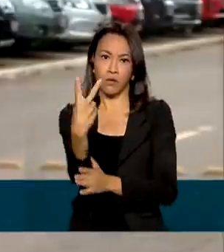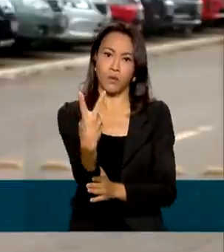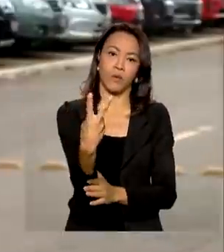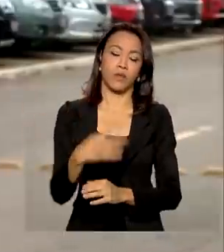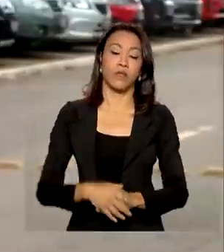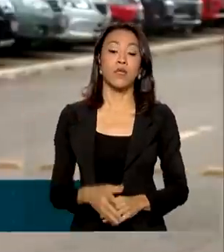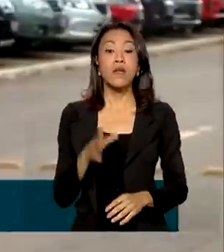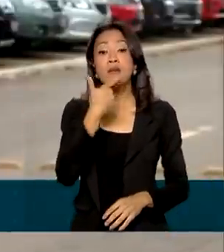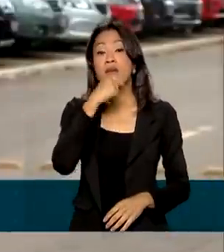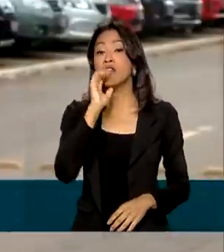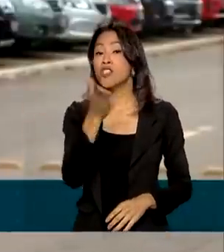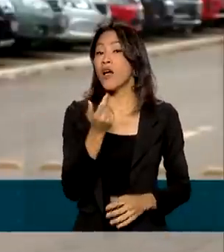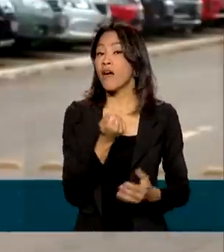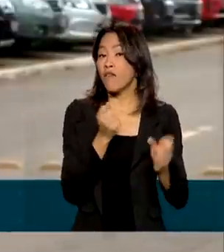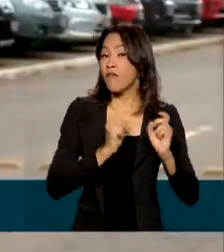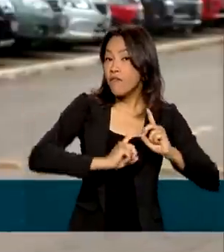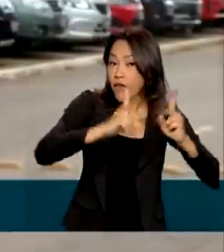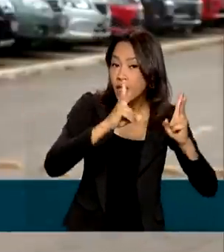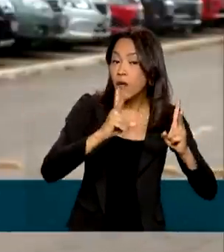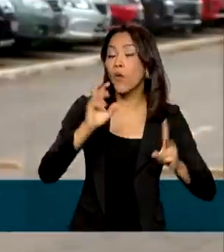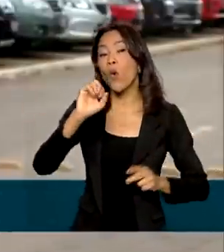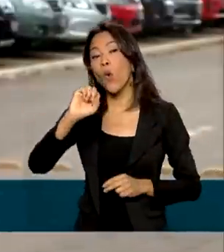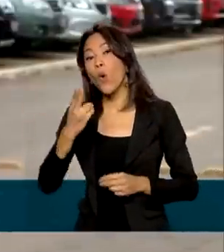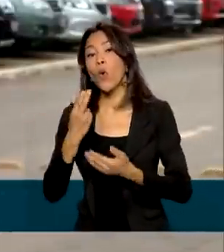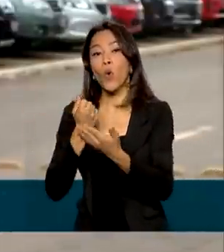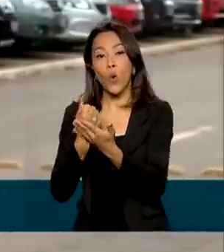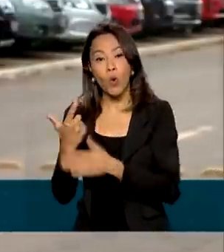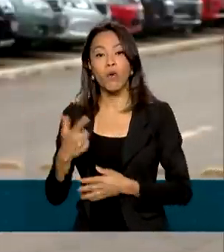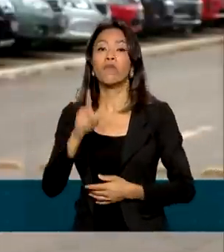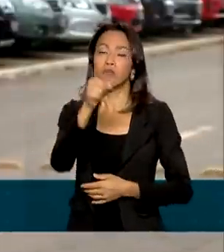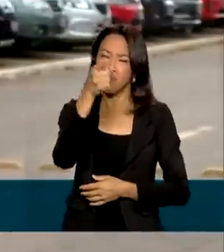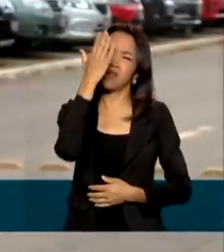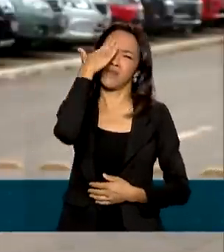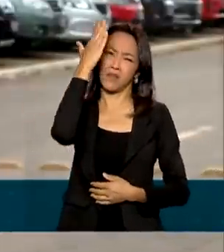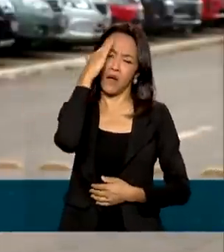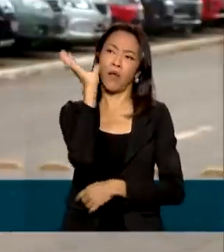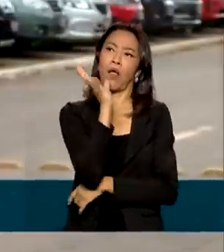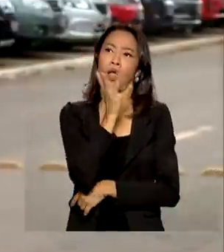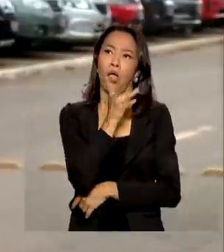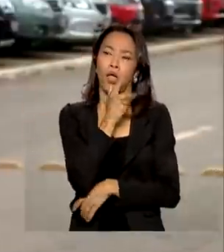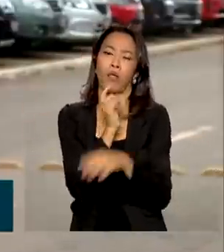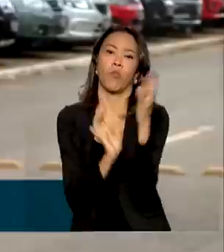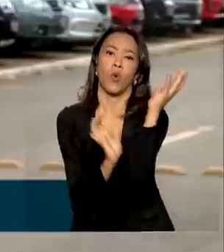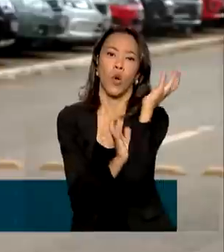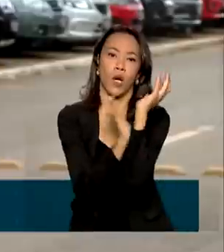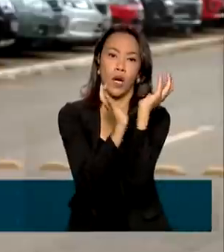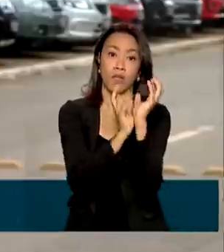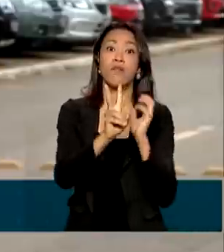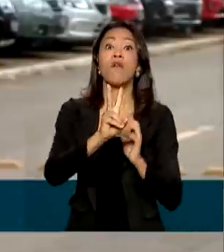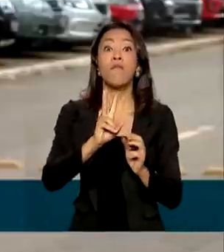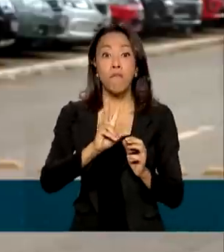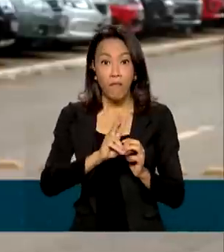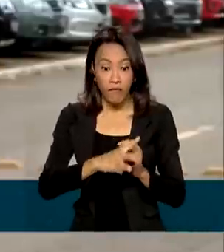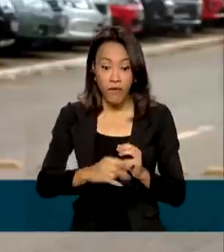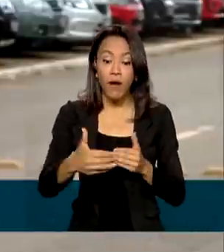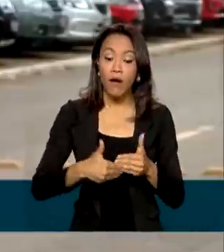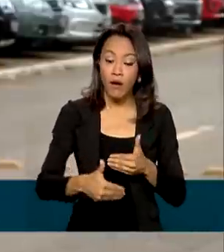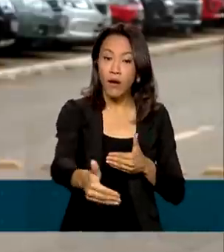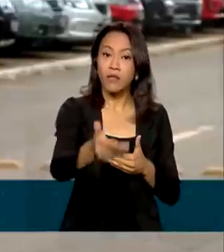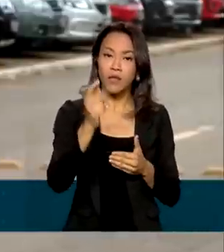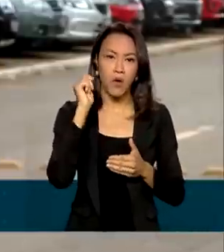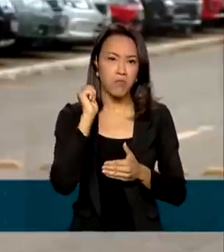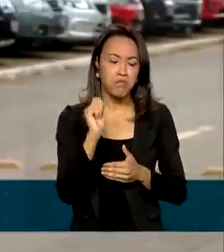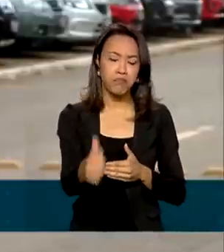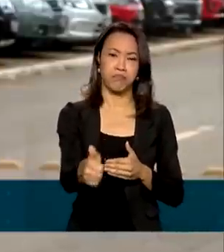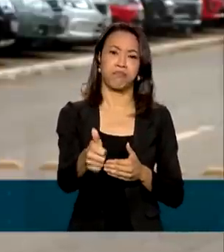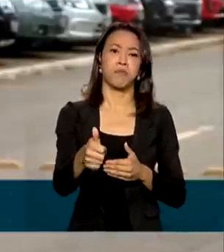ou comprou algum veículo usado sabe como é burocrático, mas esse processo deve ficar mais fácil e prático